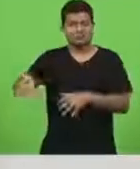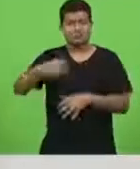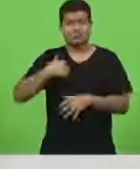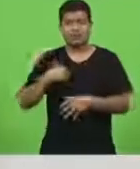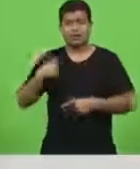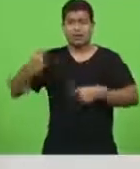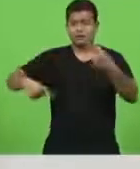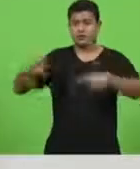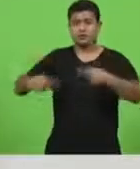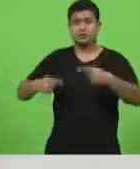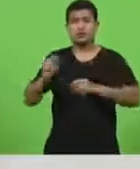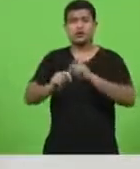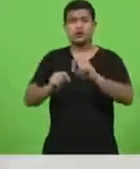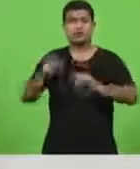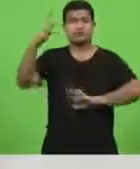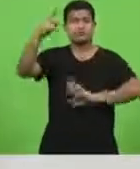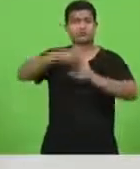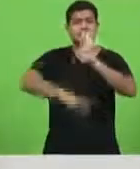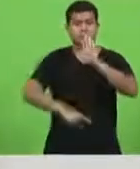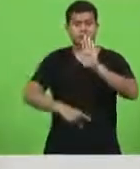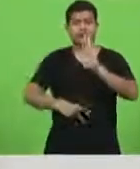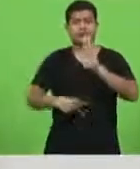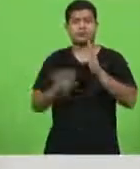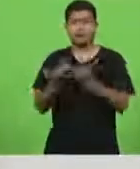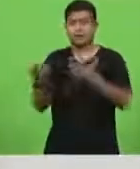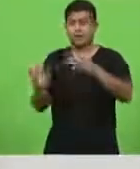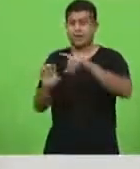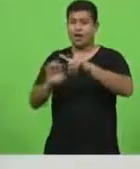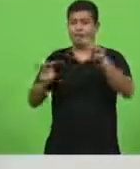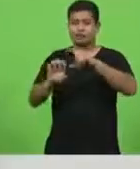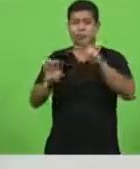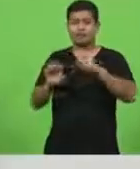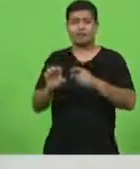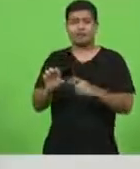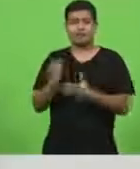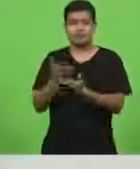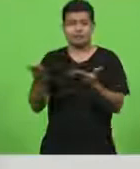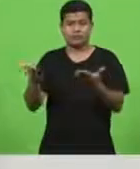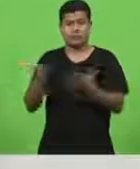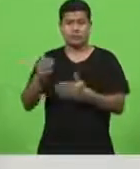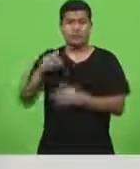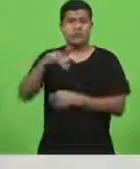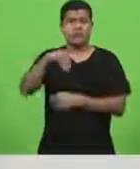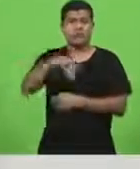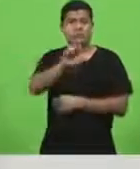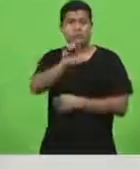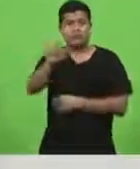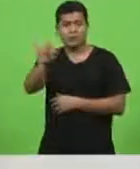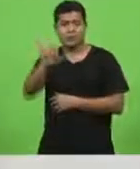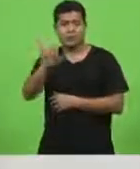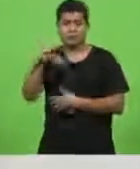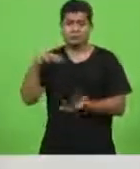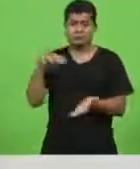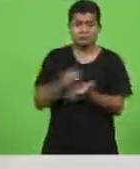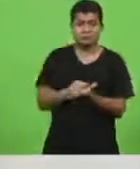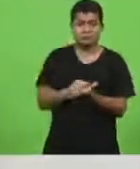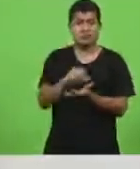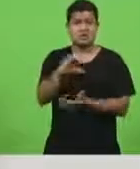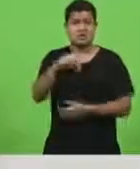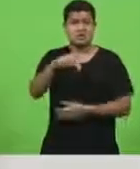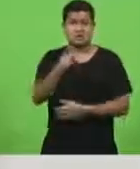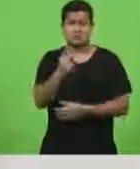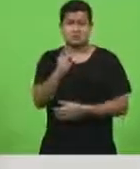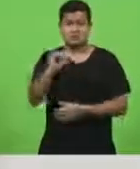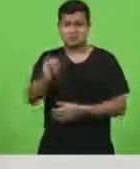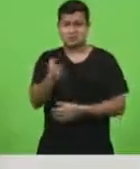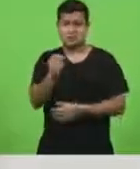de um programa para aquele empreendedor informal o micro empreendedor registrado ou não para que ele receba